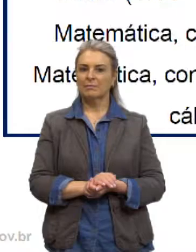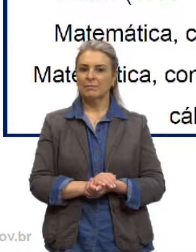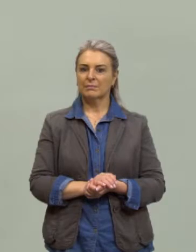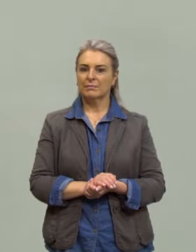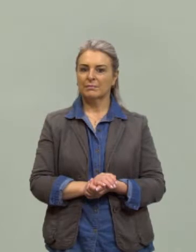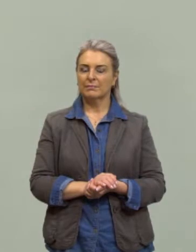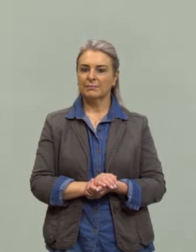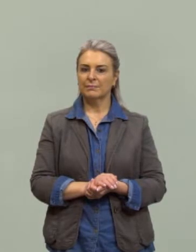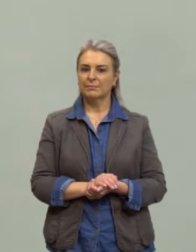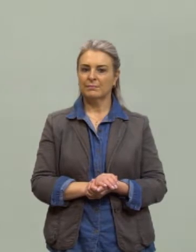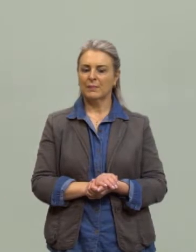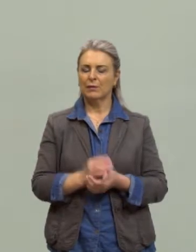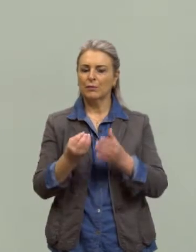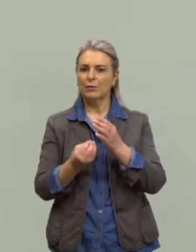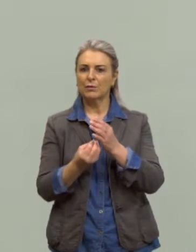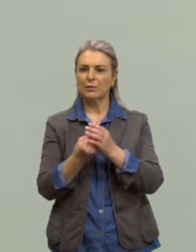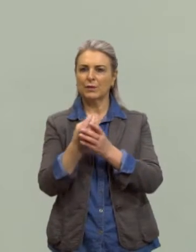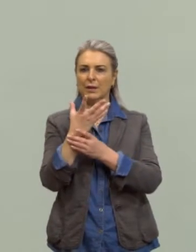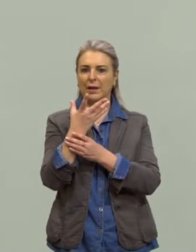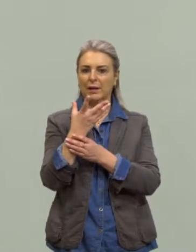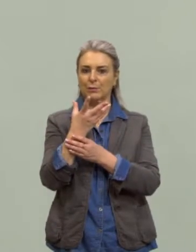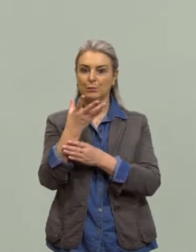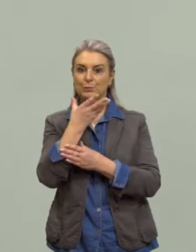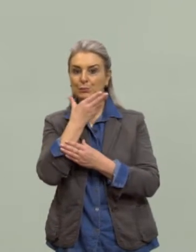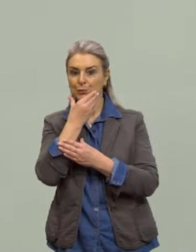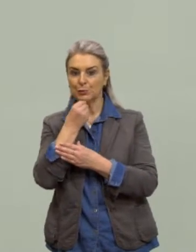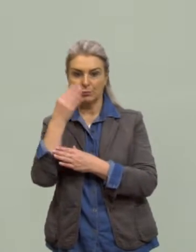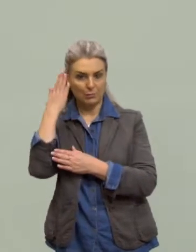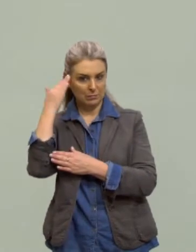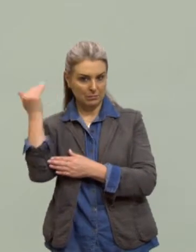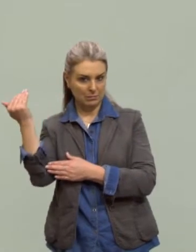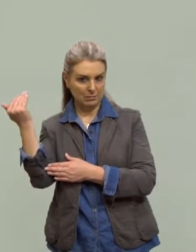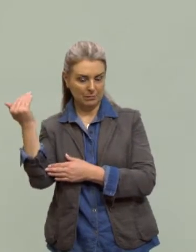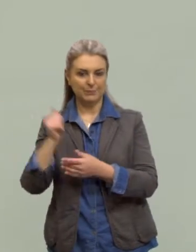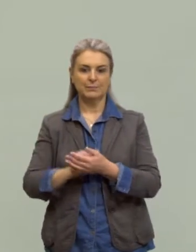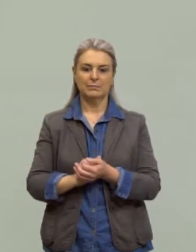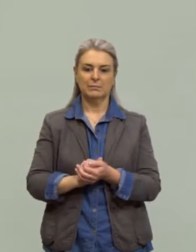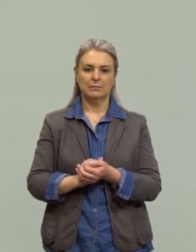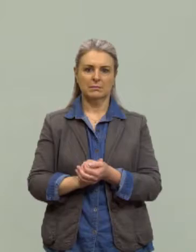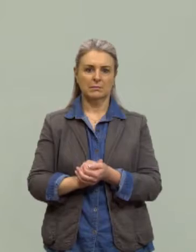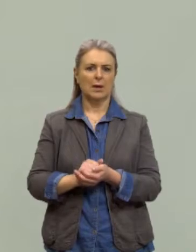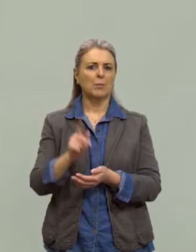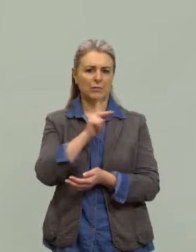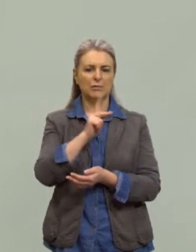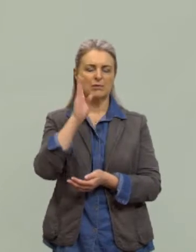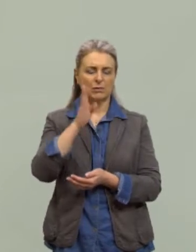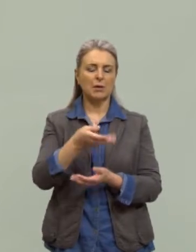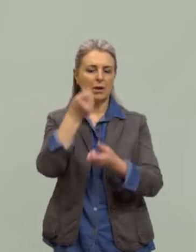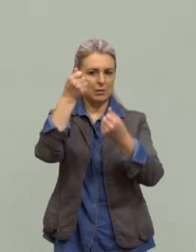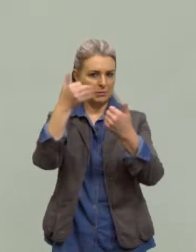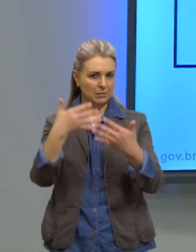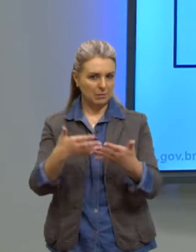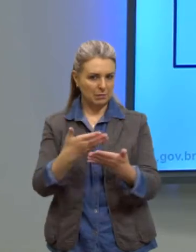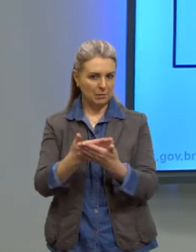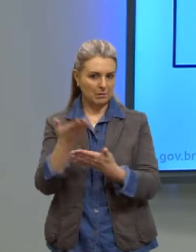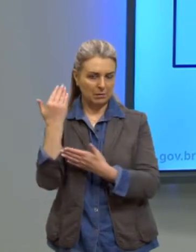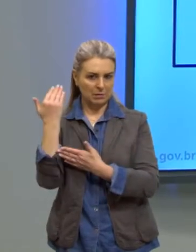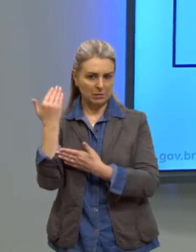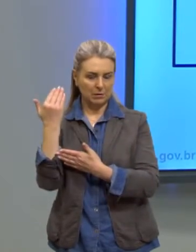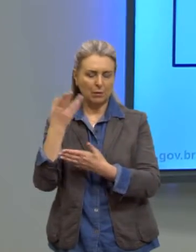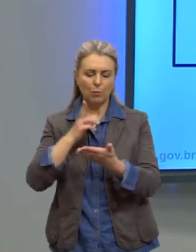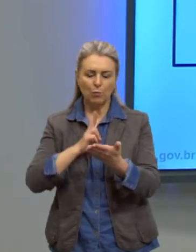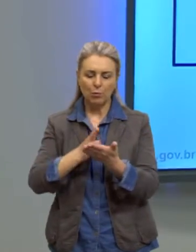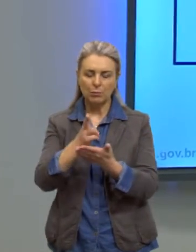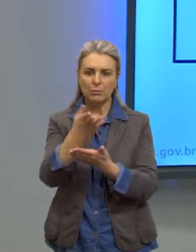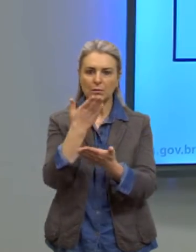criadas por Fibonacci, que nós vimos também na outra aula, davam continuidade aos estudos e, de